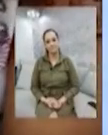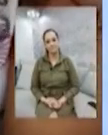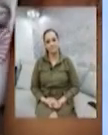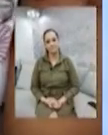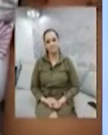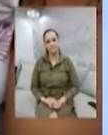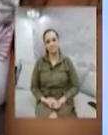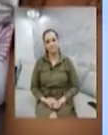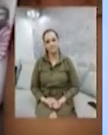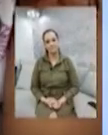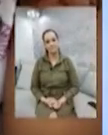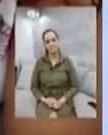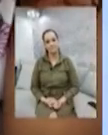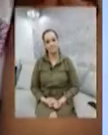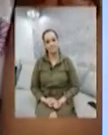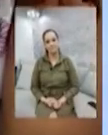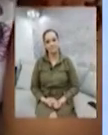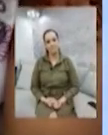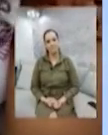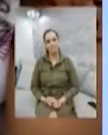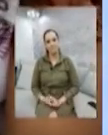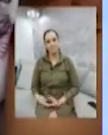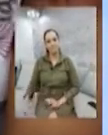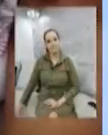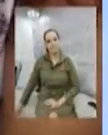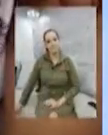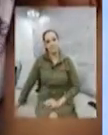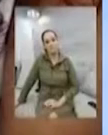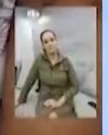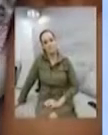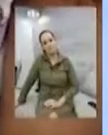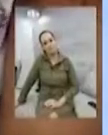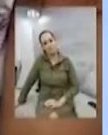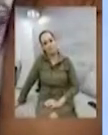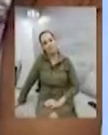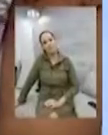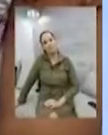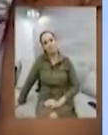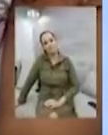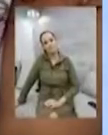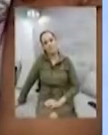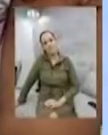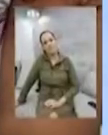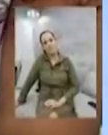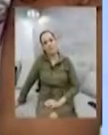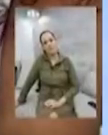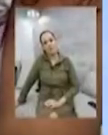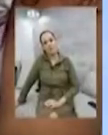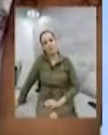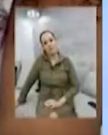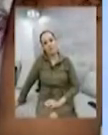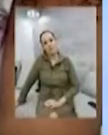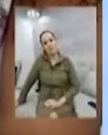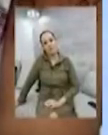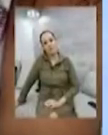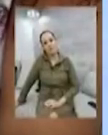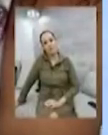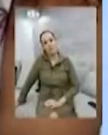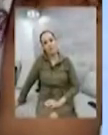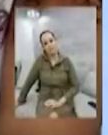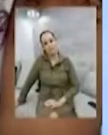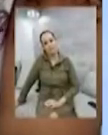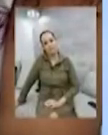economia. E muitas pessoas, infelizmente, não vão conseguir se reerguer depois dessa crise. Então, se a gente puder